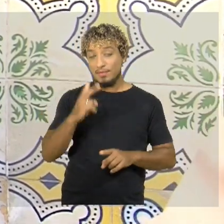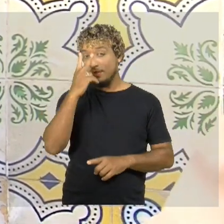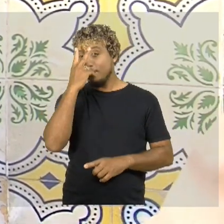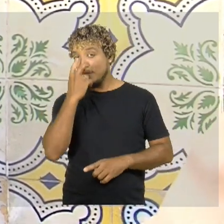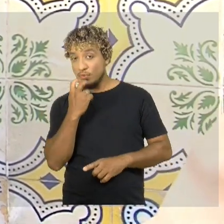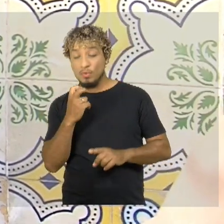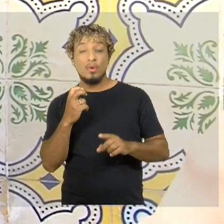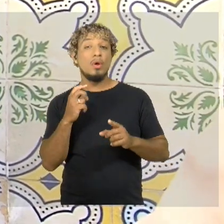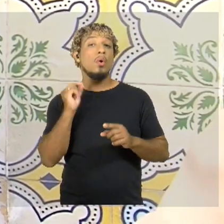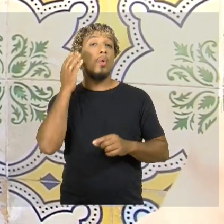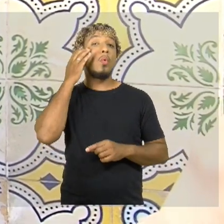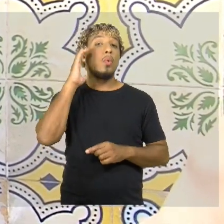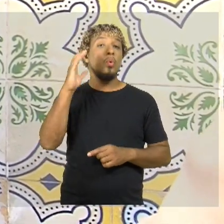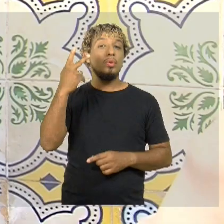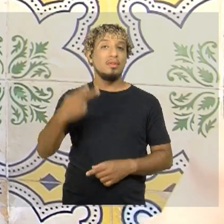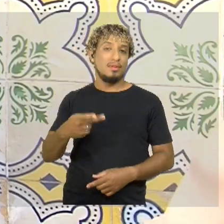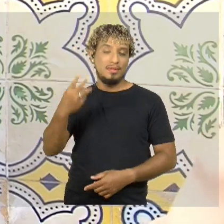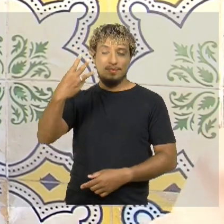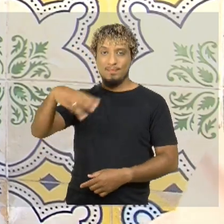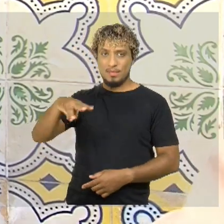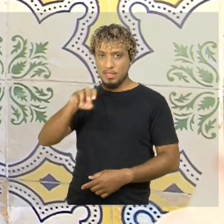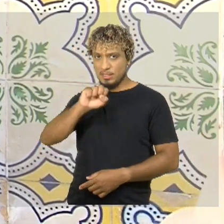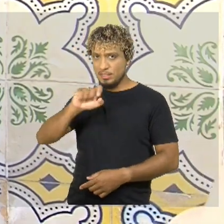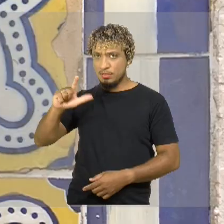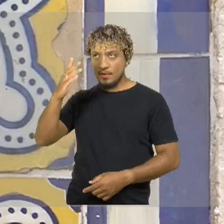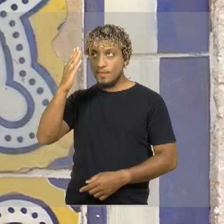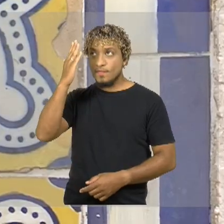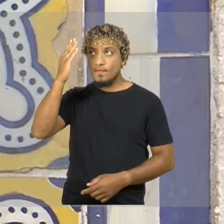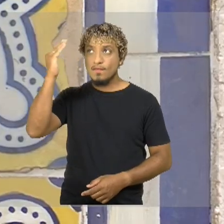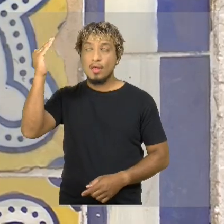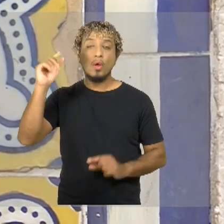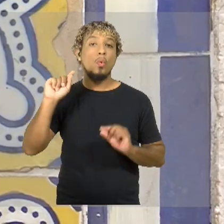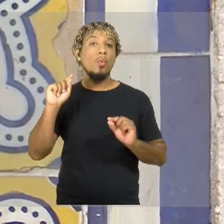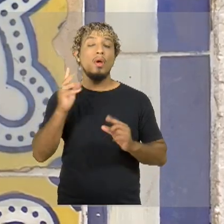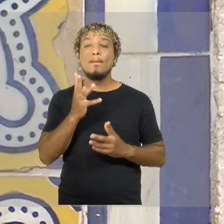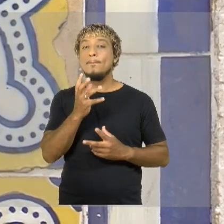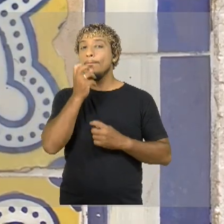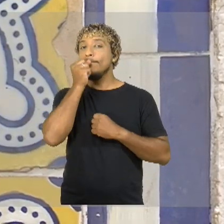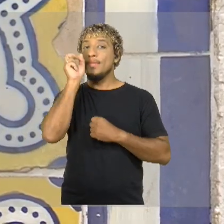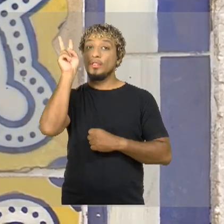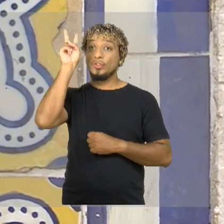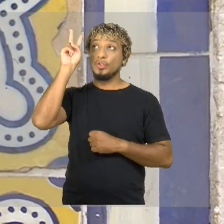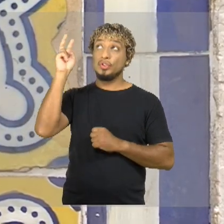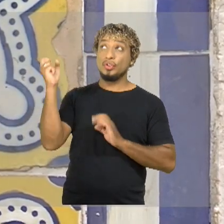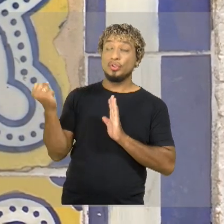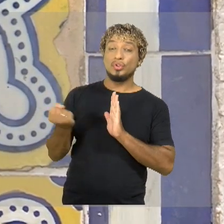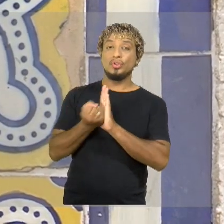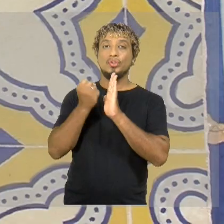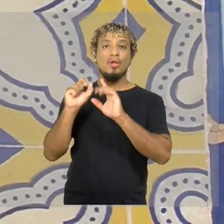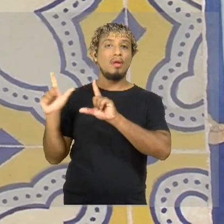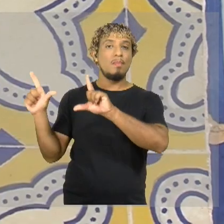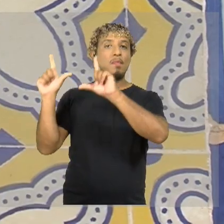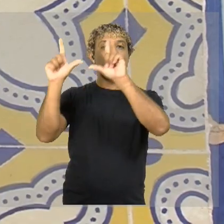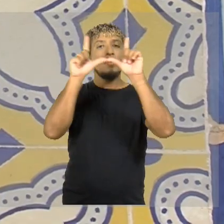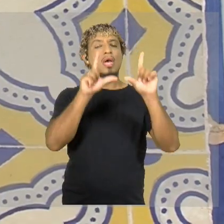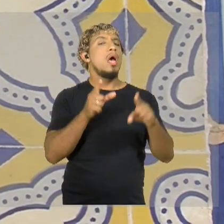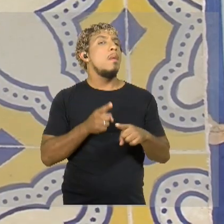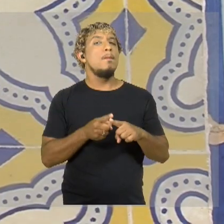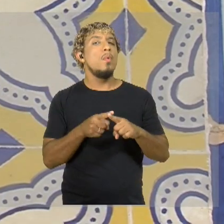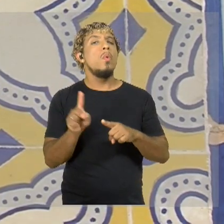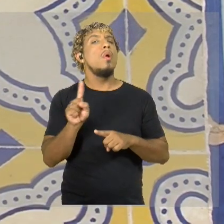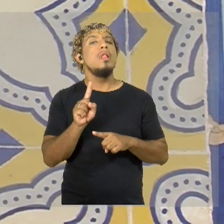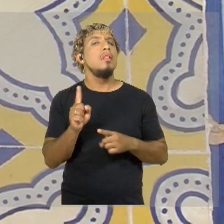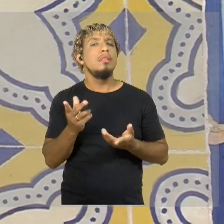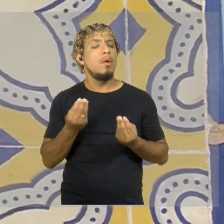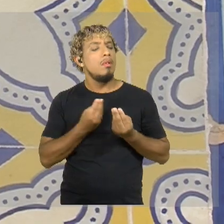a questão da cultura maranhense. Então, se São Luís é conhecido como patrimônio histórico azulejar, então por que não